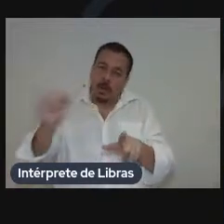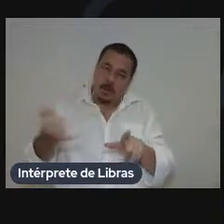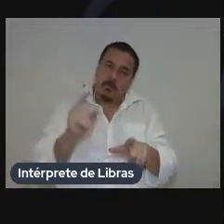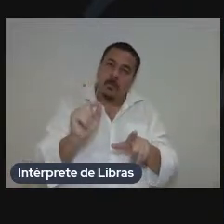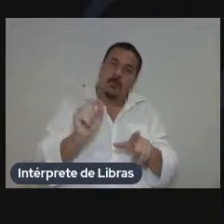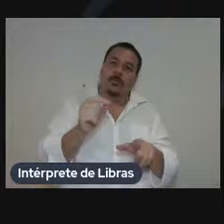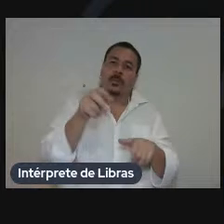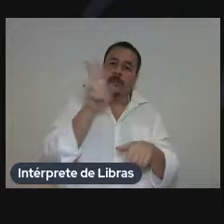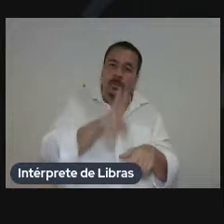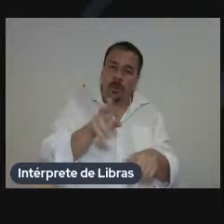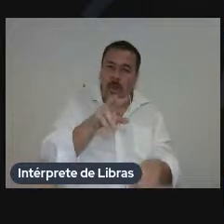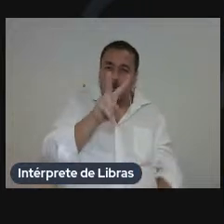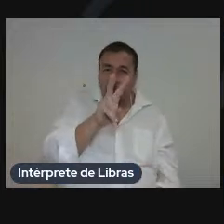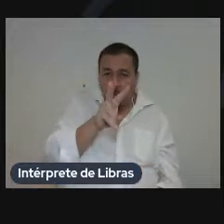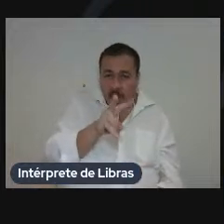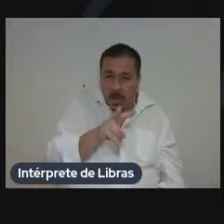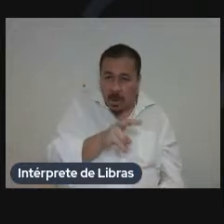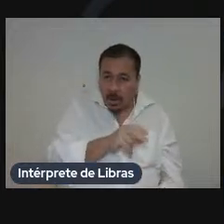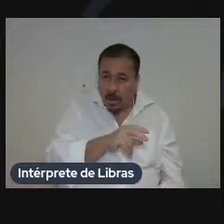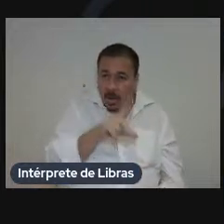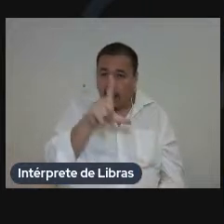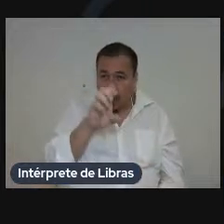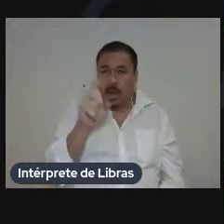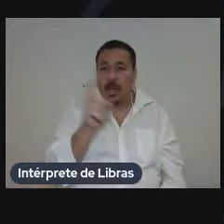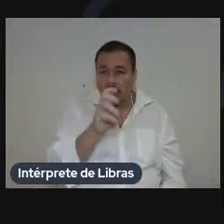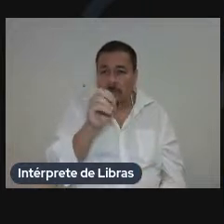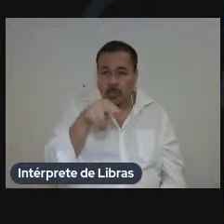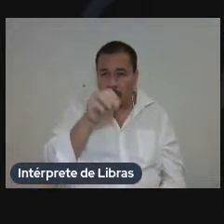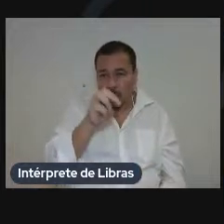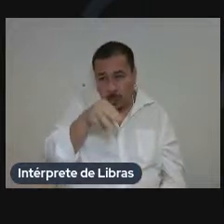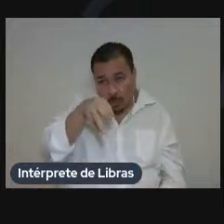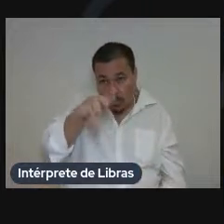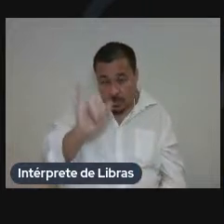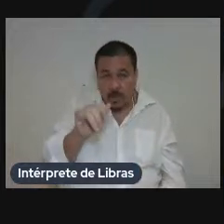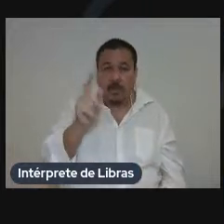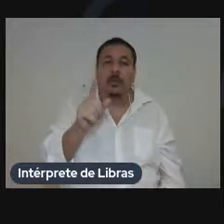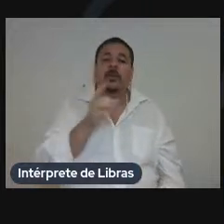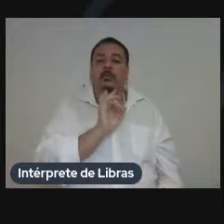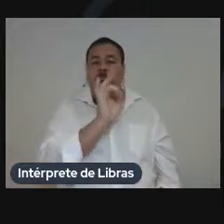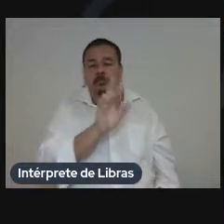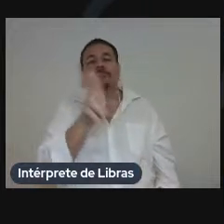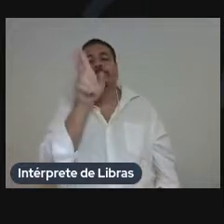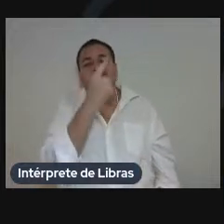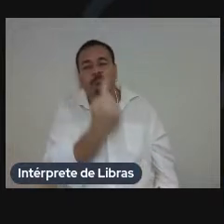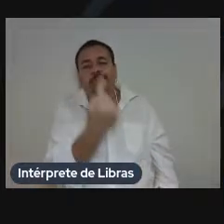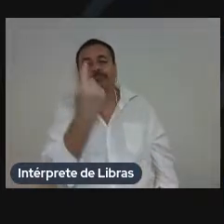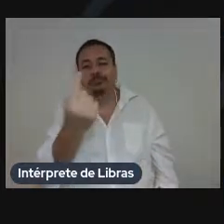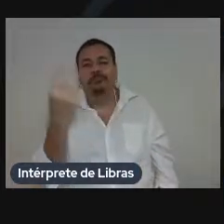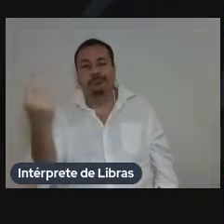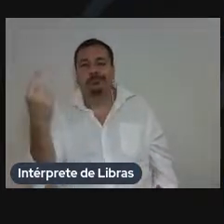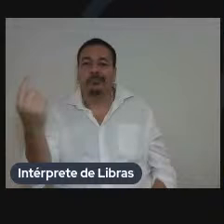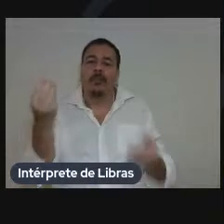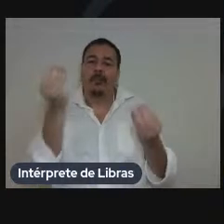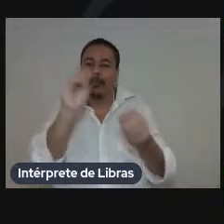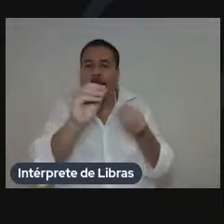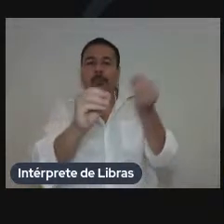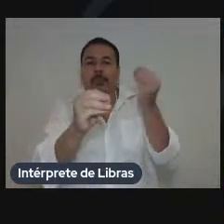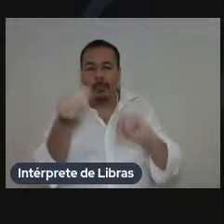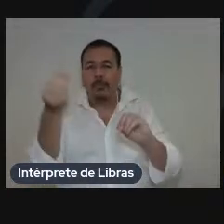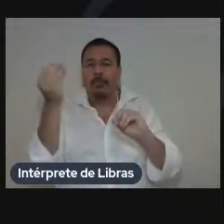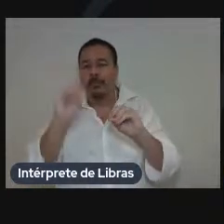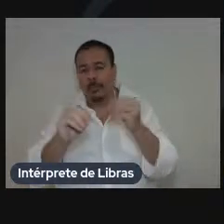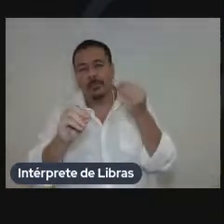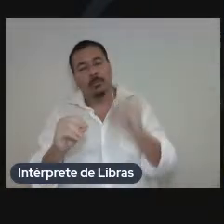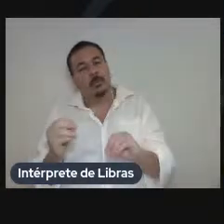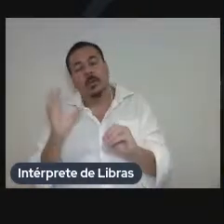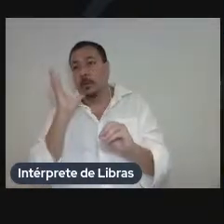porque nós estávamos colocando uma a uma e percebemos que isso demoraria muito então nós estávamos buscando uma